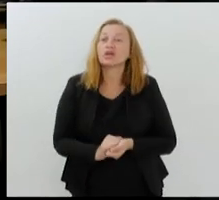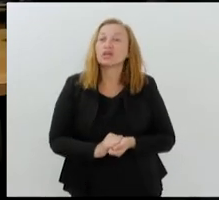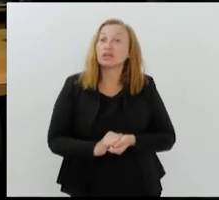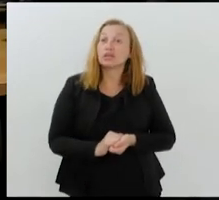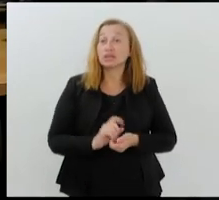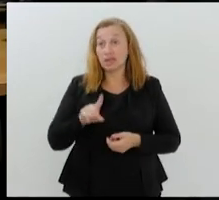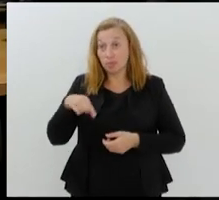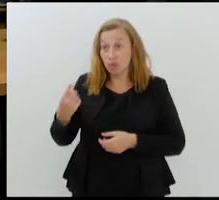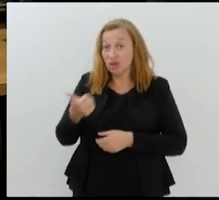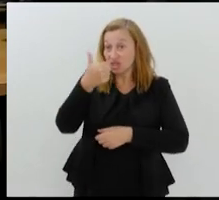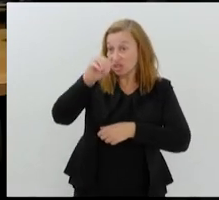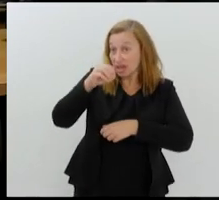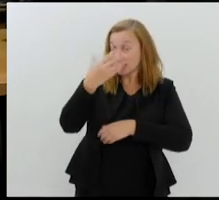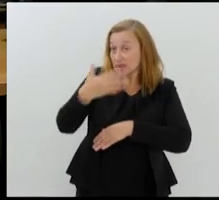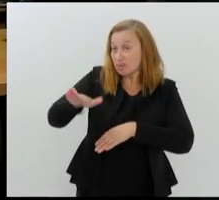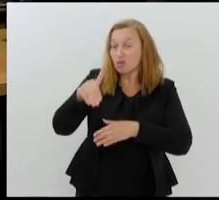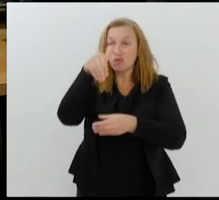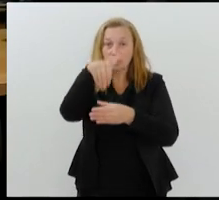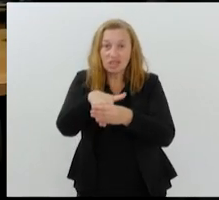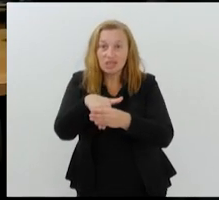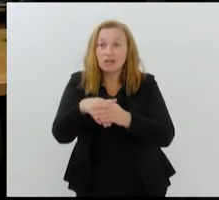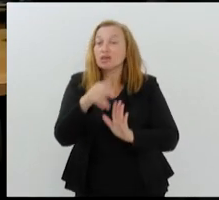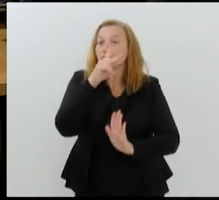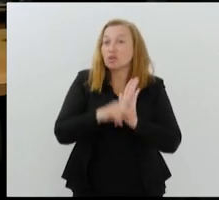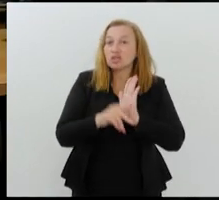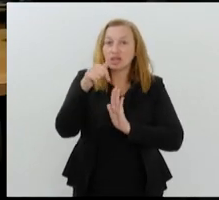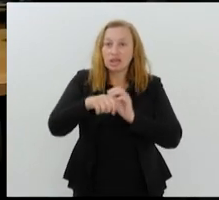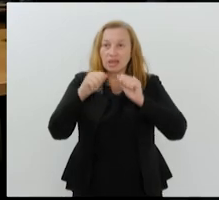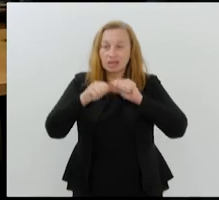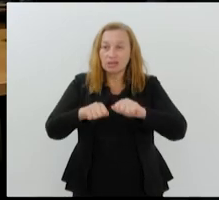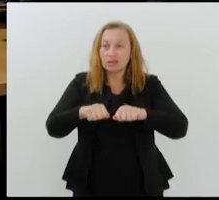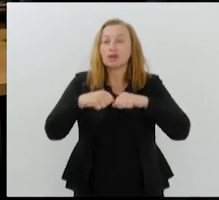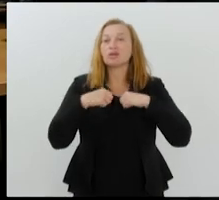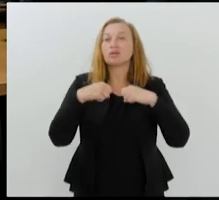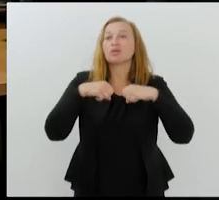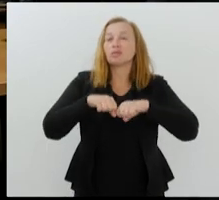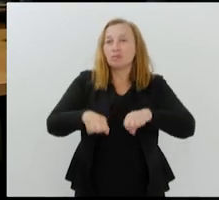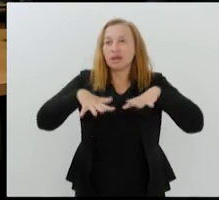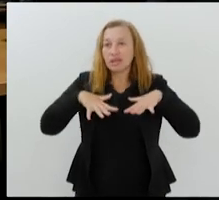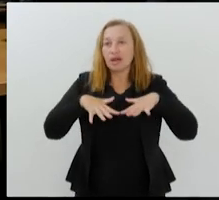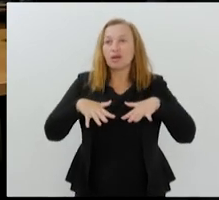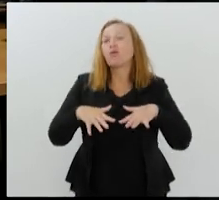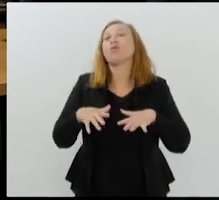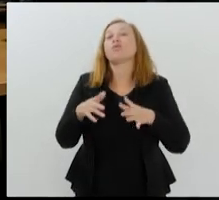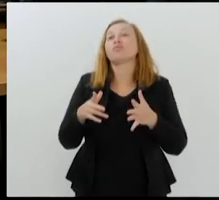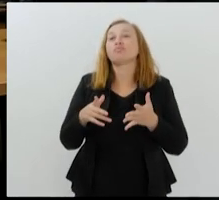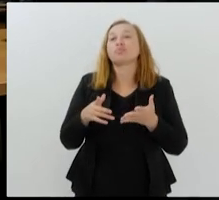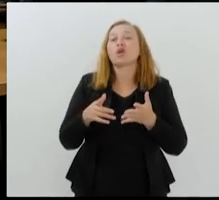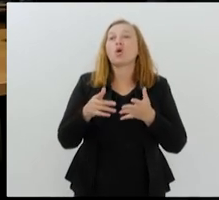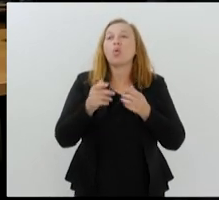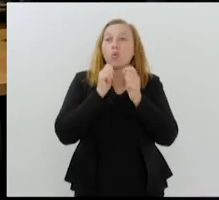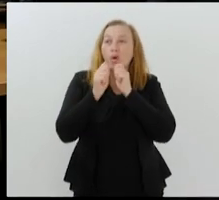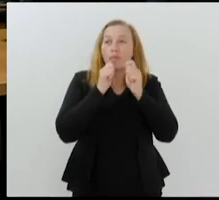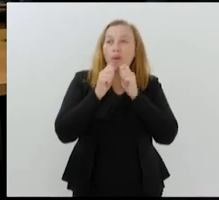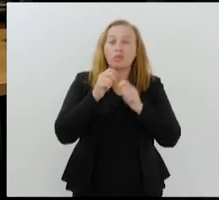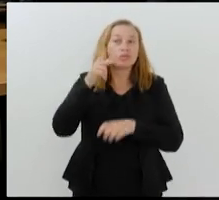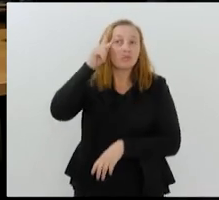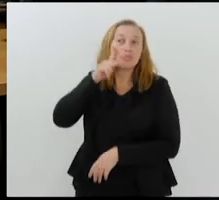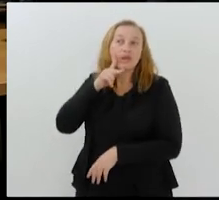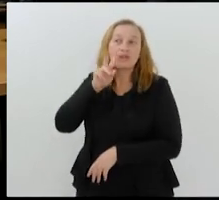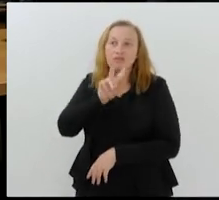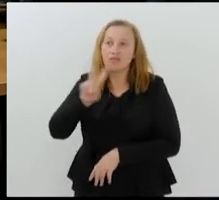a pouco, às dez e meia, tem votação de projetos aqui no plenário. O repórter Paulo Vítor Viviani tem as informações. Bom dia, PV.